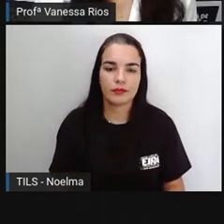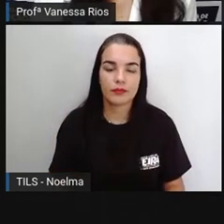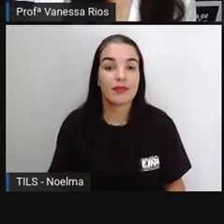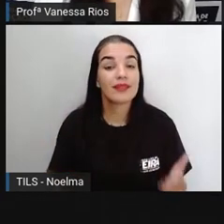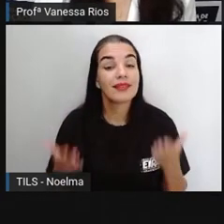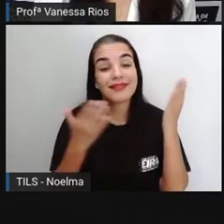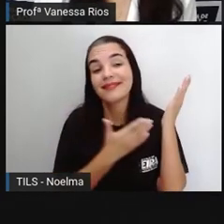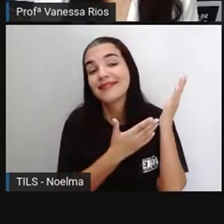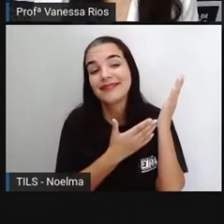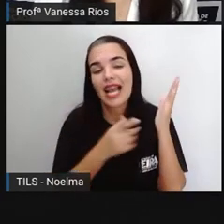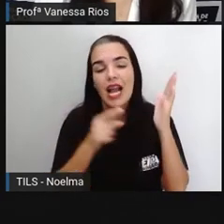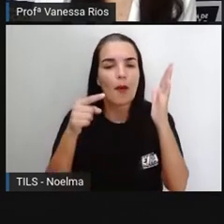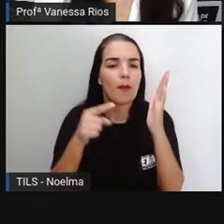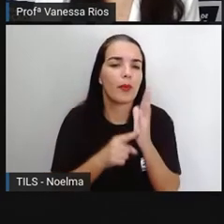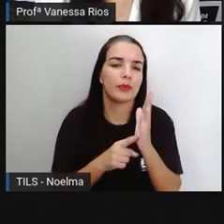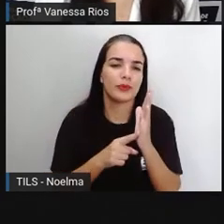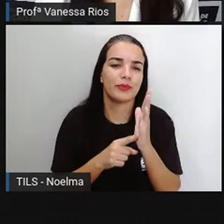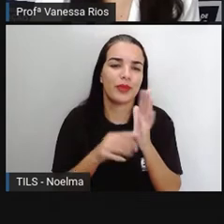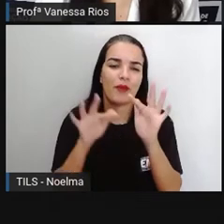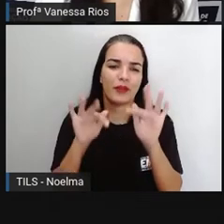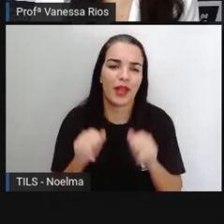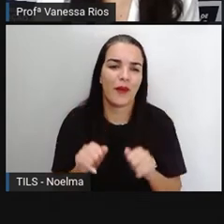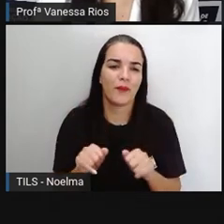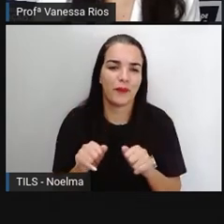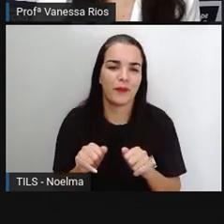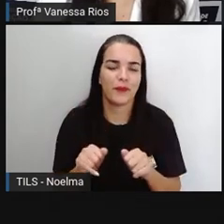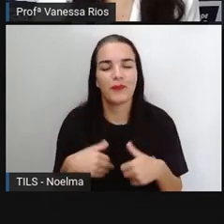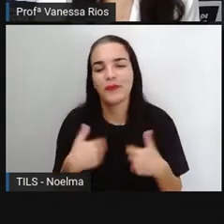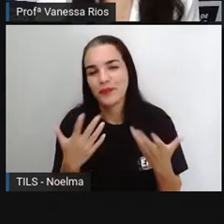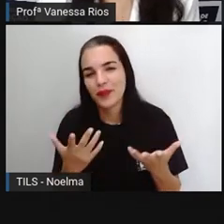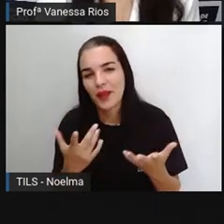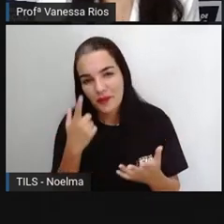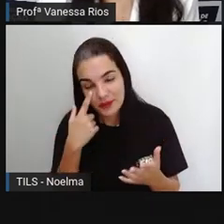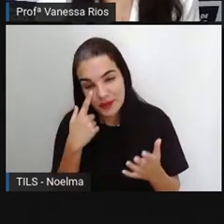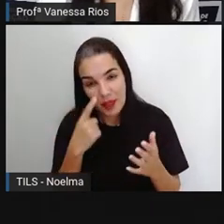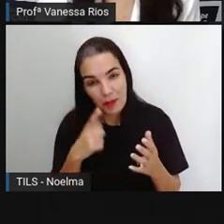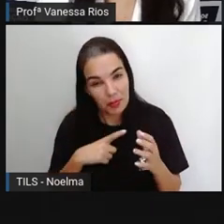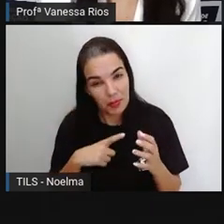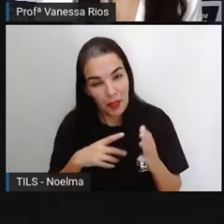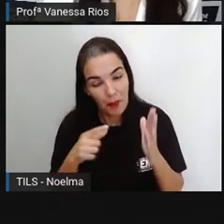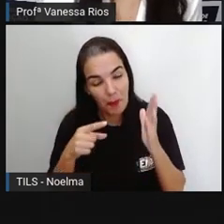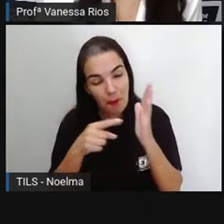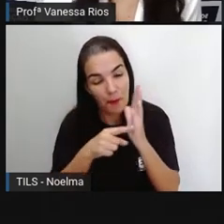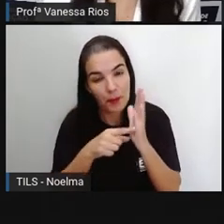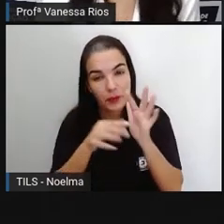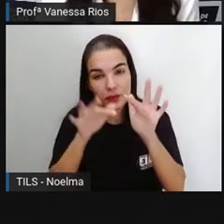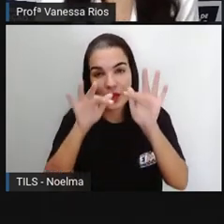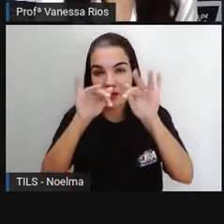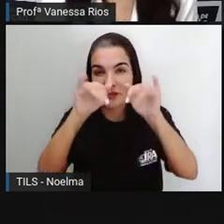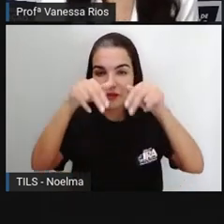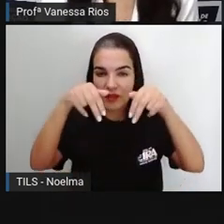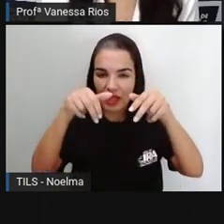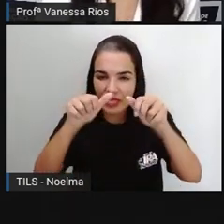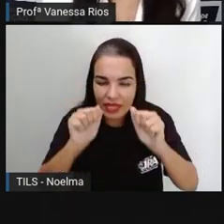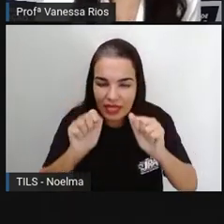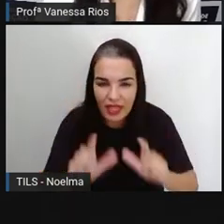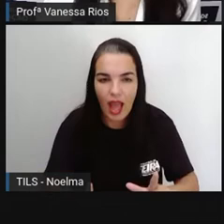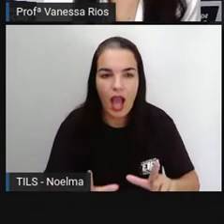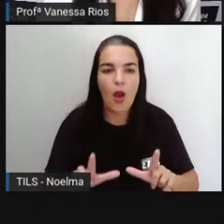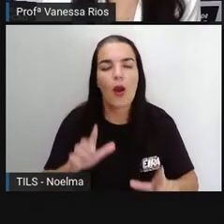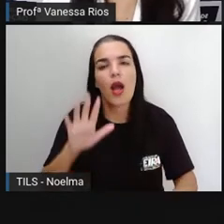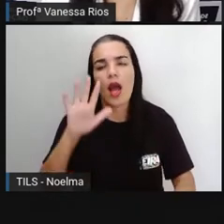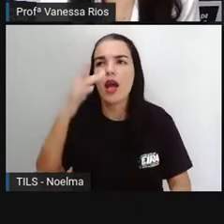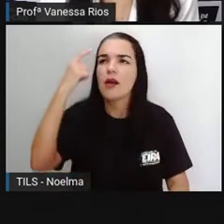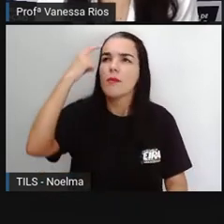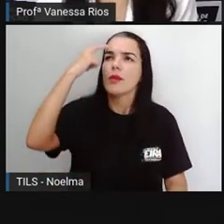E o ponto final, que apesar de ter esse nome ponto final e a gente ter, de repente, a ideia de que ele vai ser